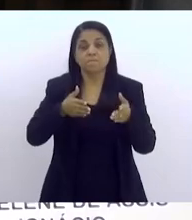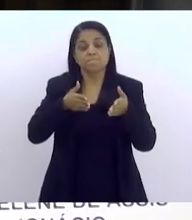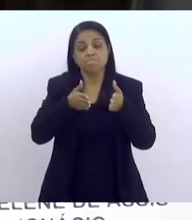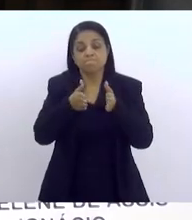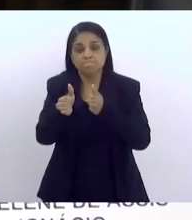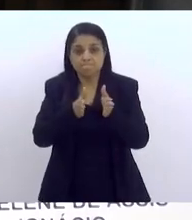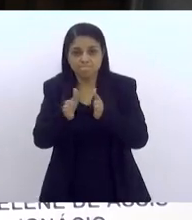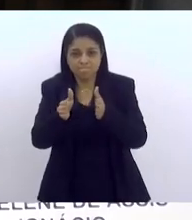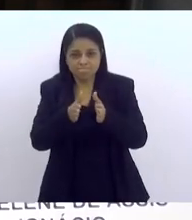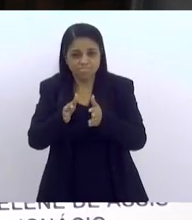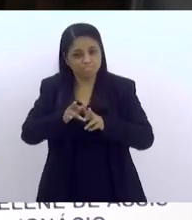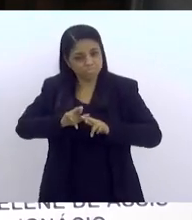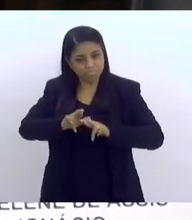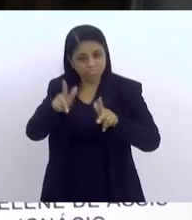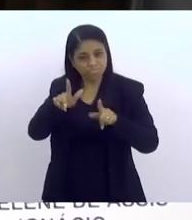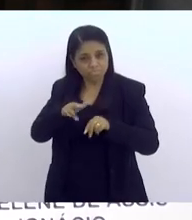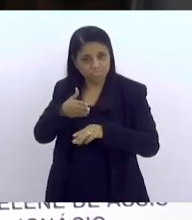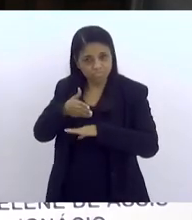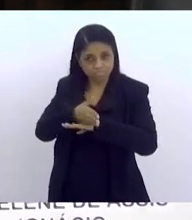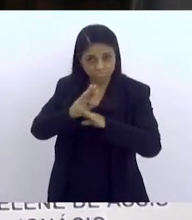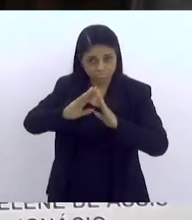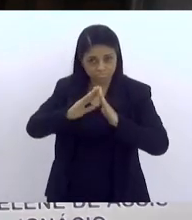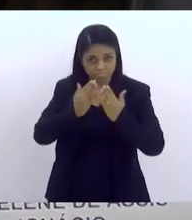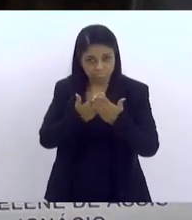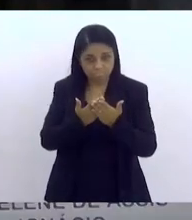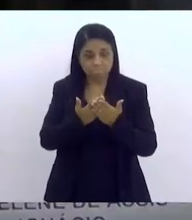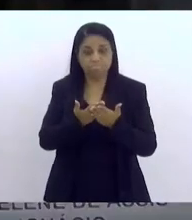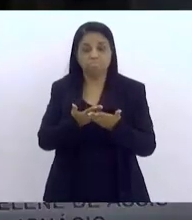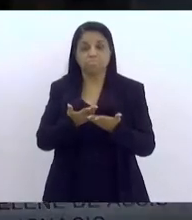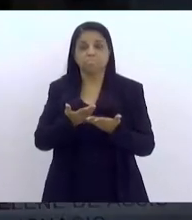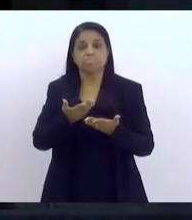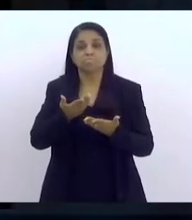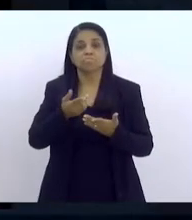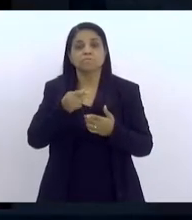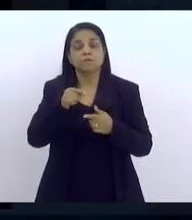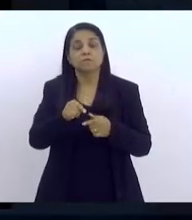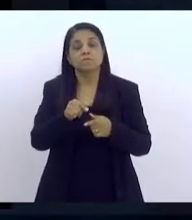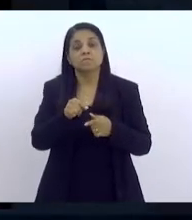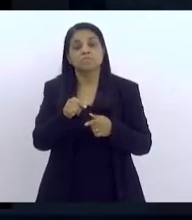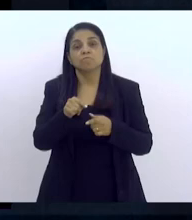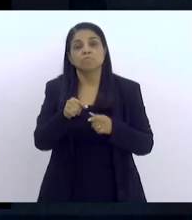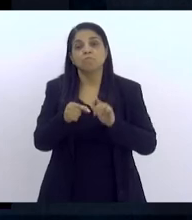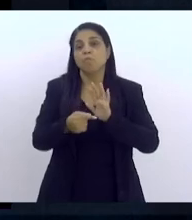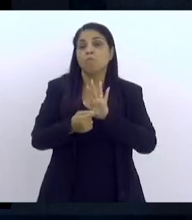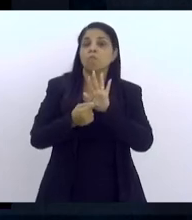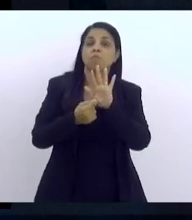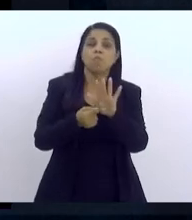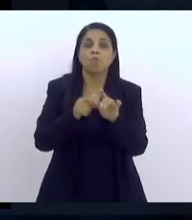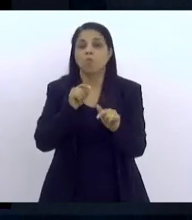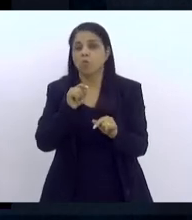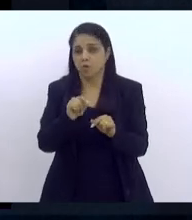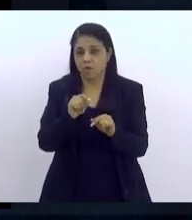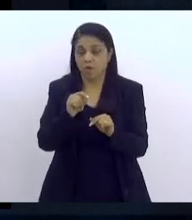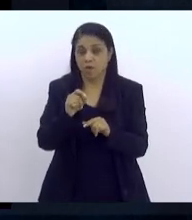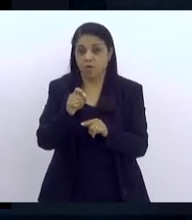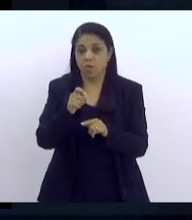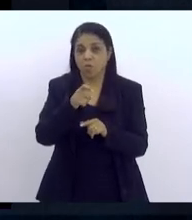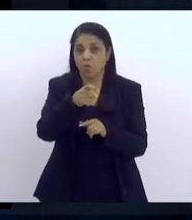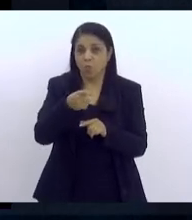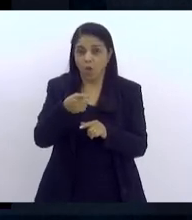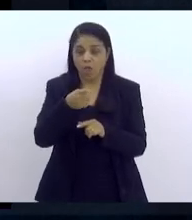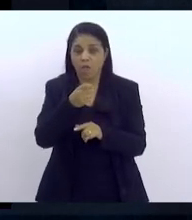ela tende a reproduzir essa educação, porque na medida que você é levado, que esse estudante é